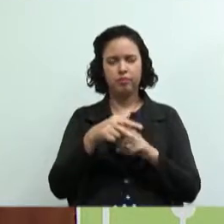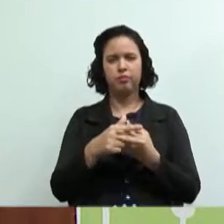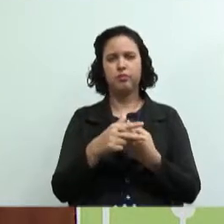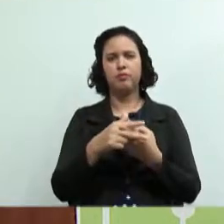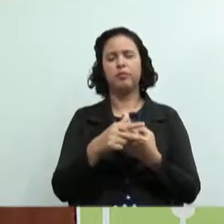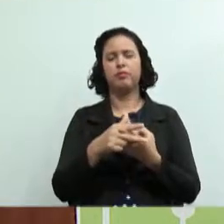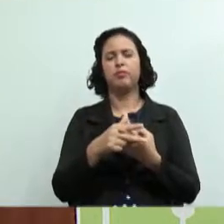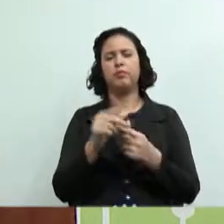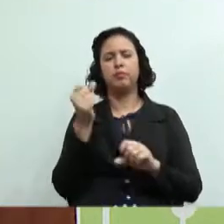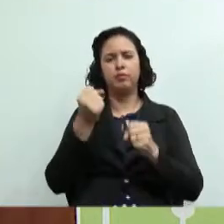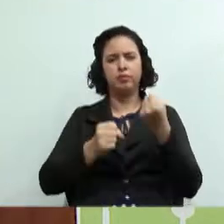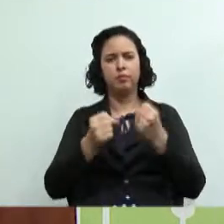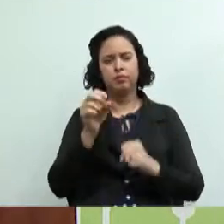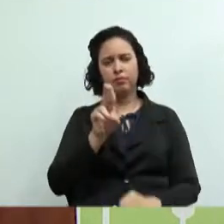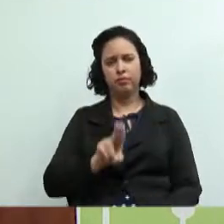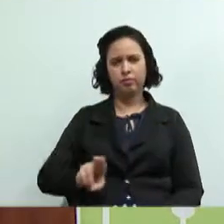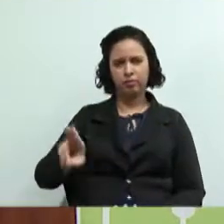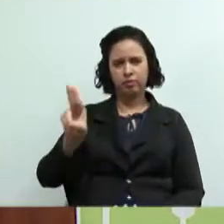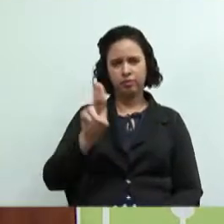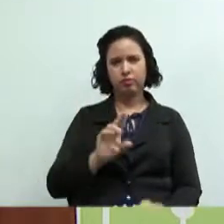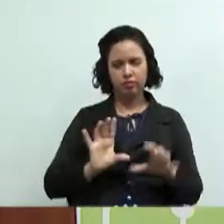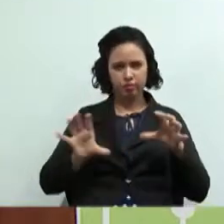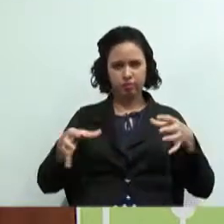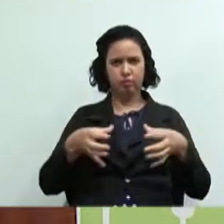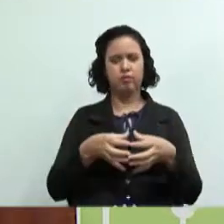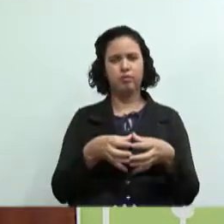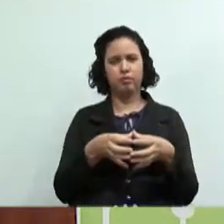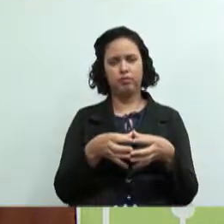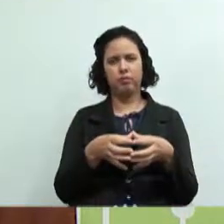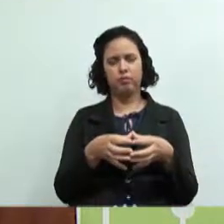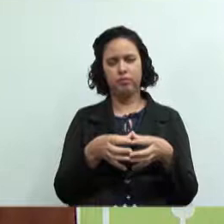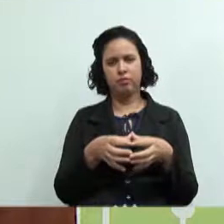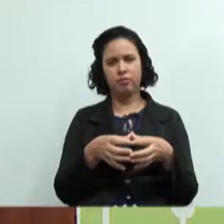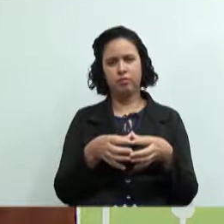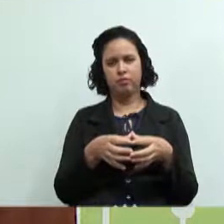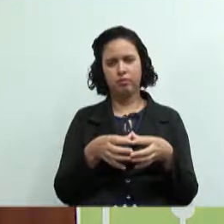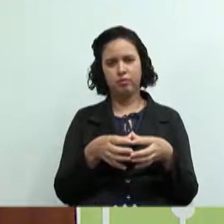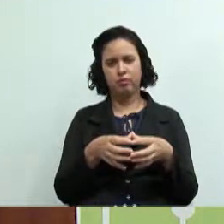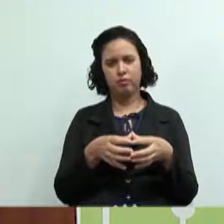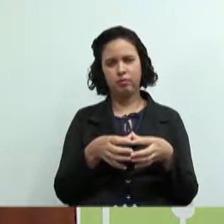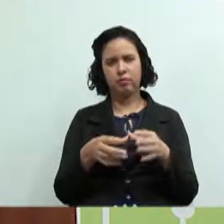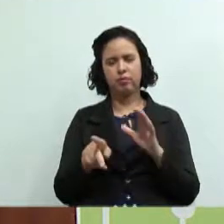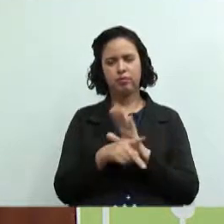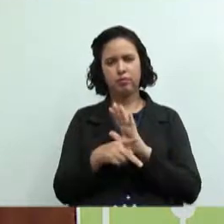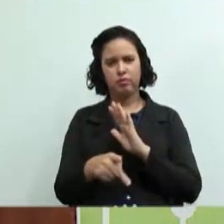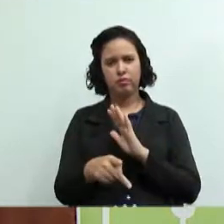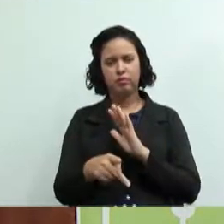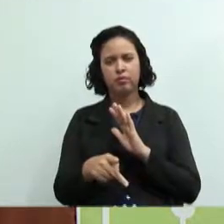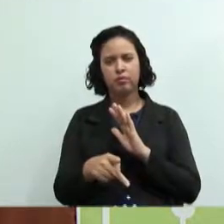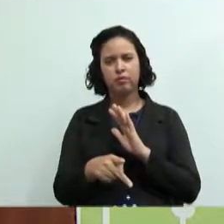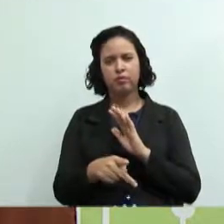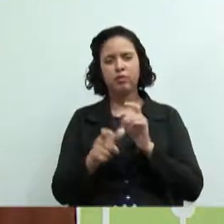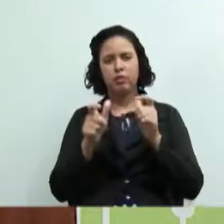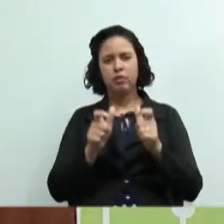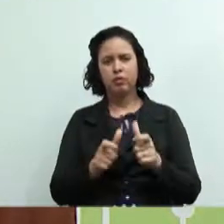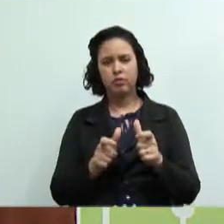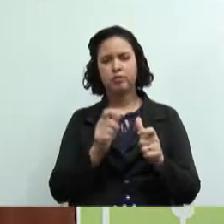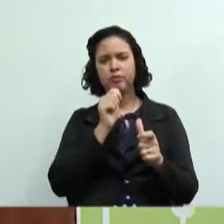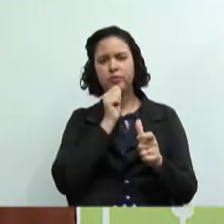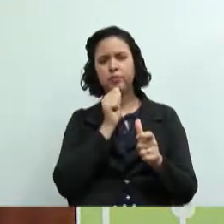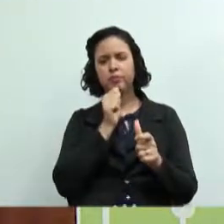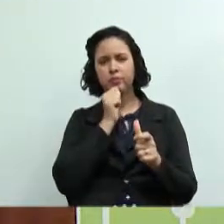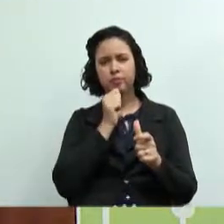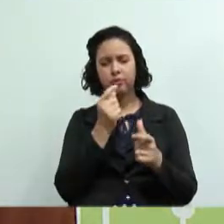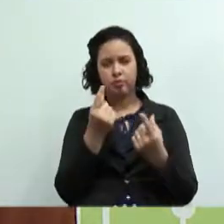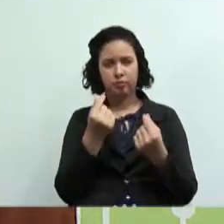máquinas que serão utilizadas coletivamente numa cooperativa de produção onde não se visa o